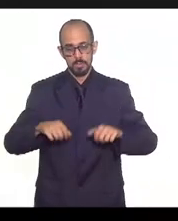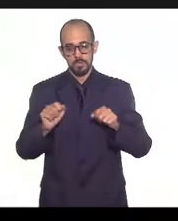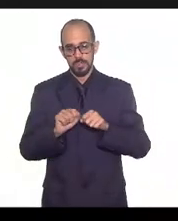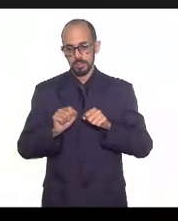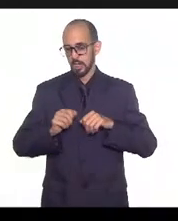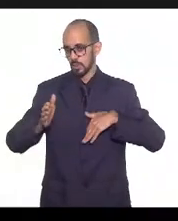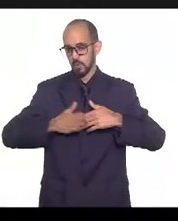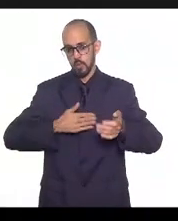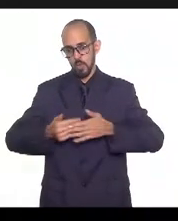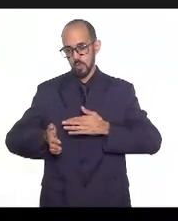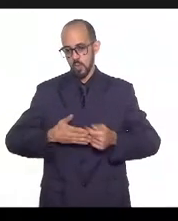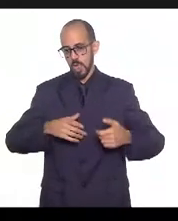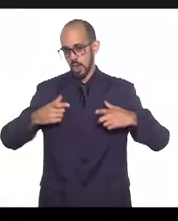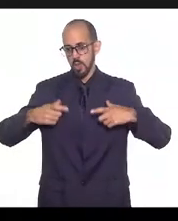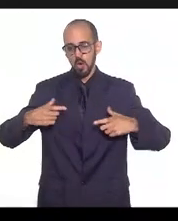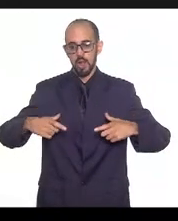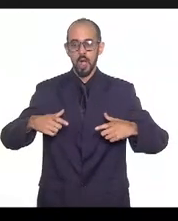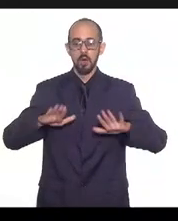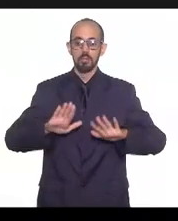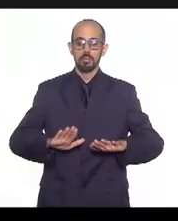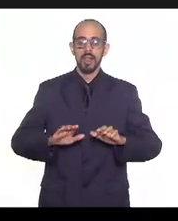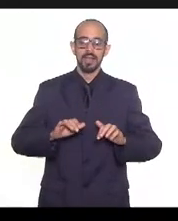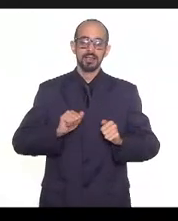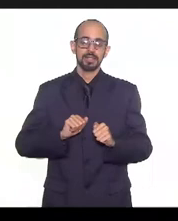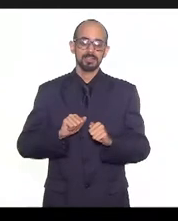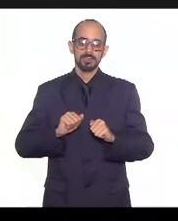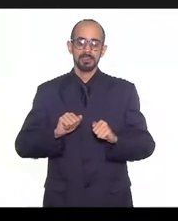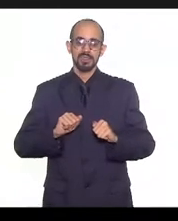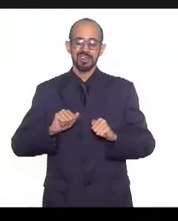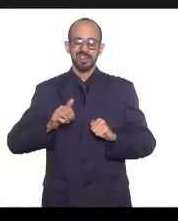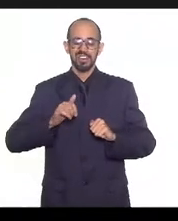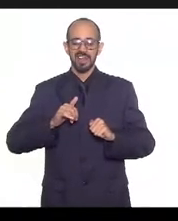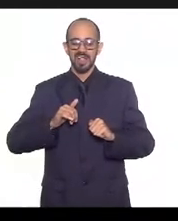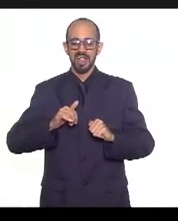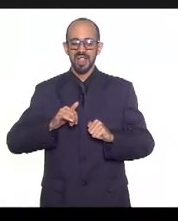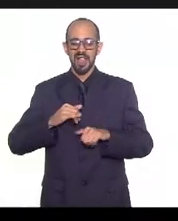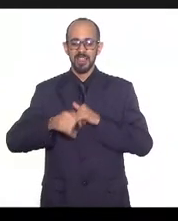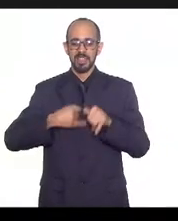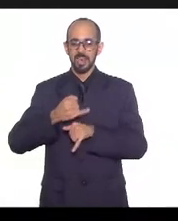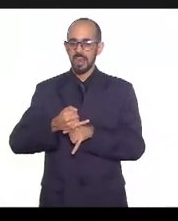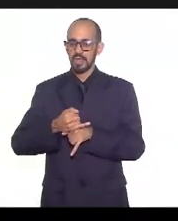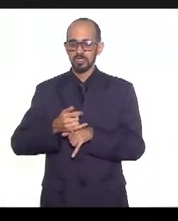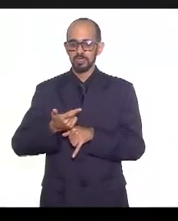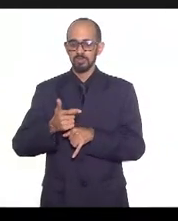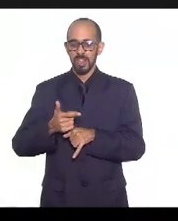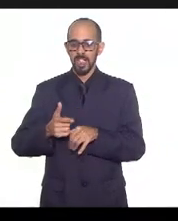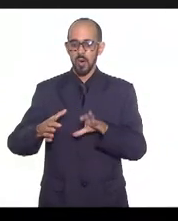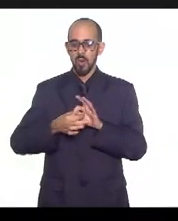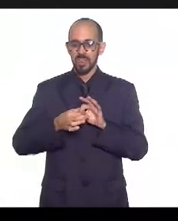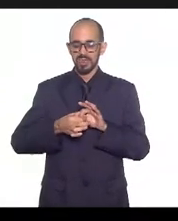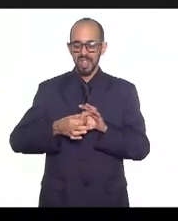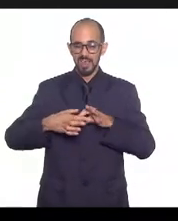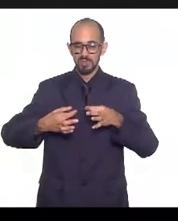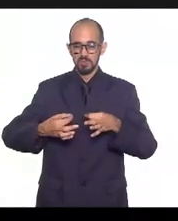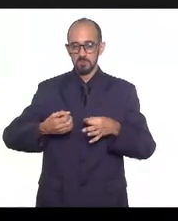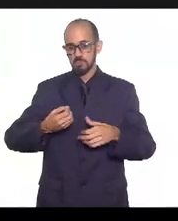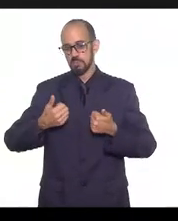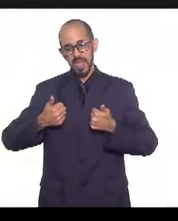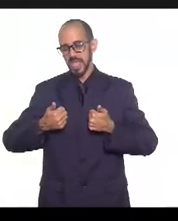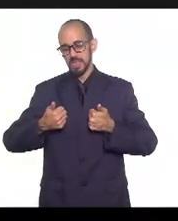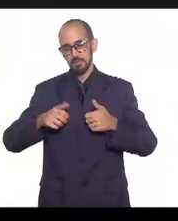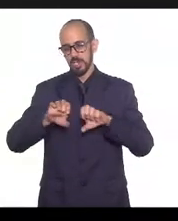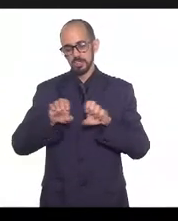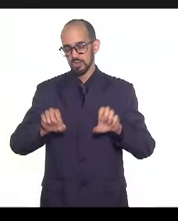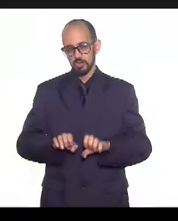quer que fosse, mas a informática não é uma coisa ainda muito bem conectada para essa estrutura, infelizmente, porque